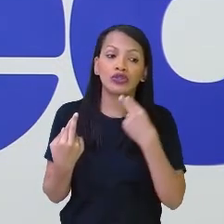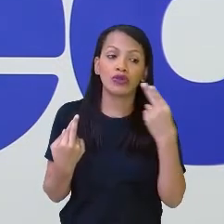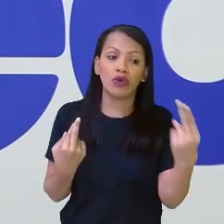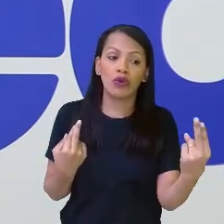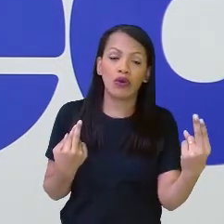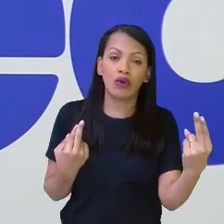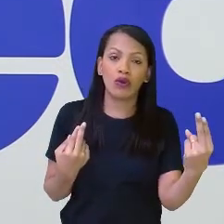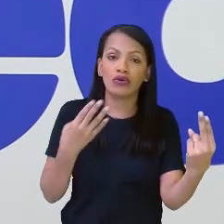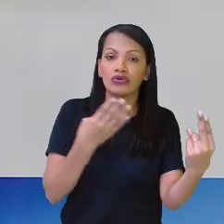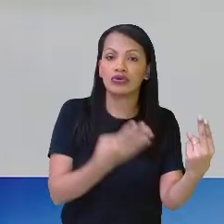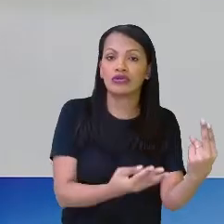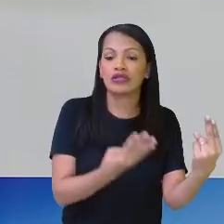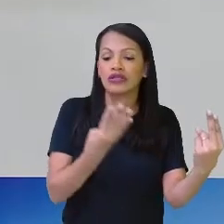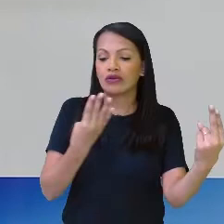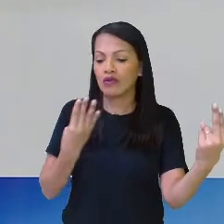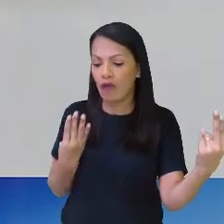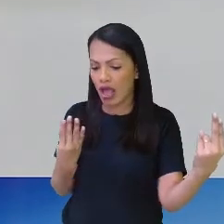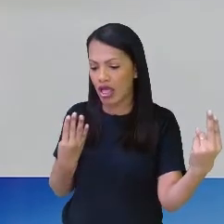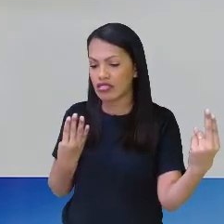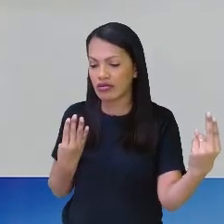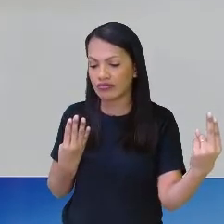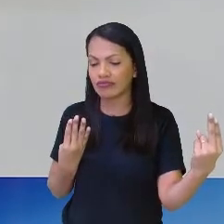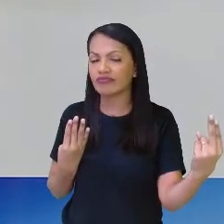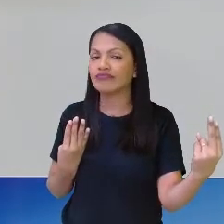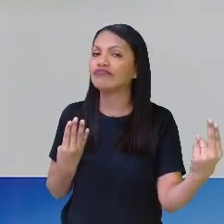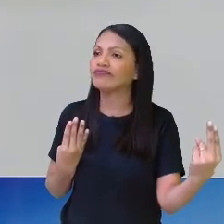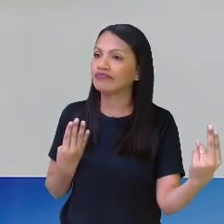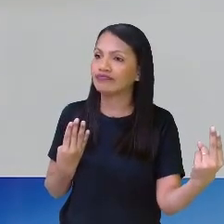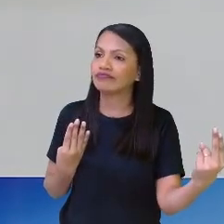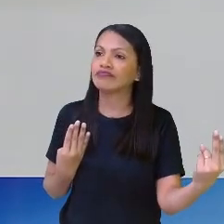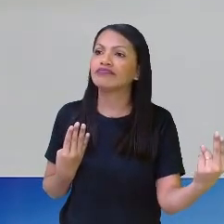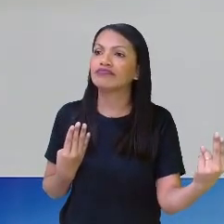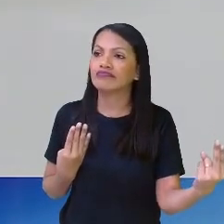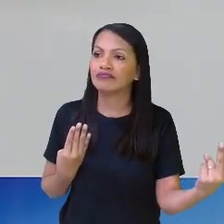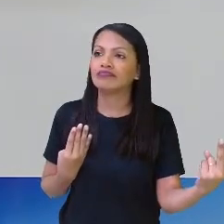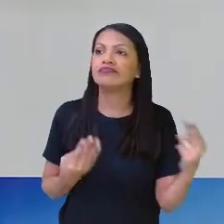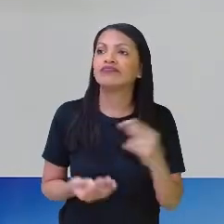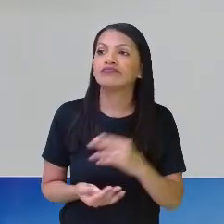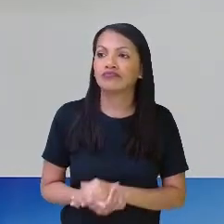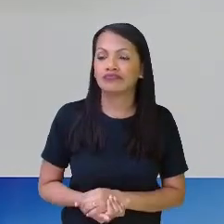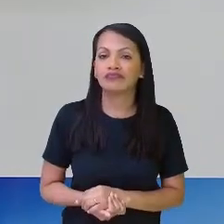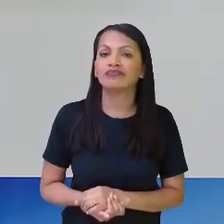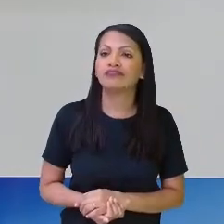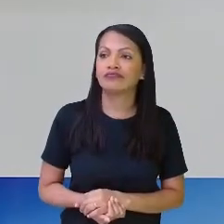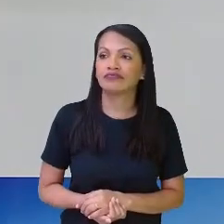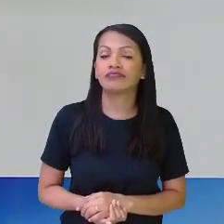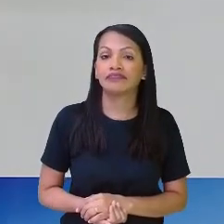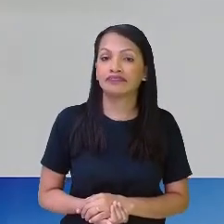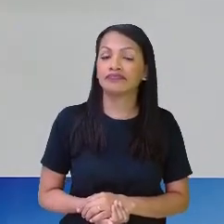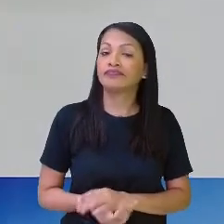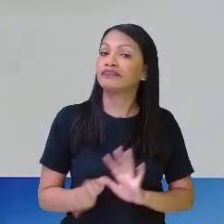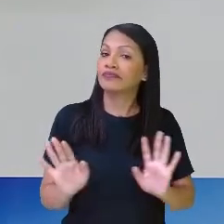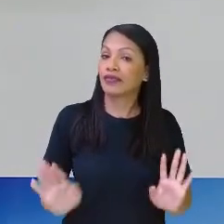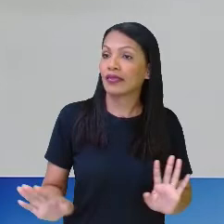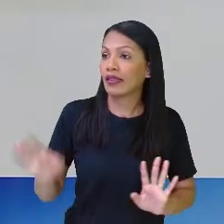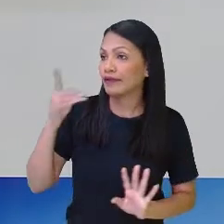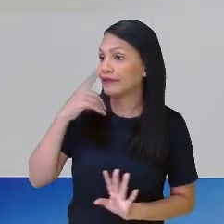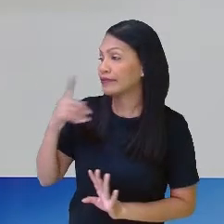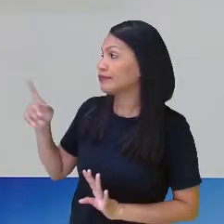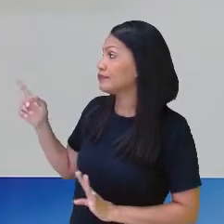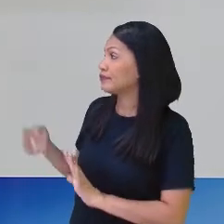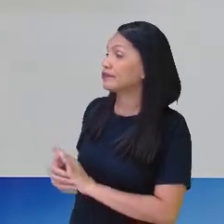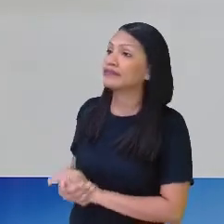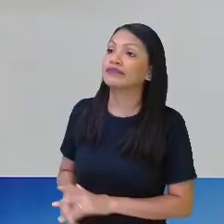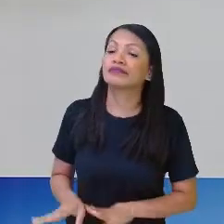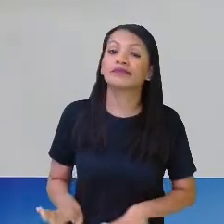Ah, Fábio já deu a resposta do problema e talvez a Ana tenha dado a resposta que eu perguntei, né Ana? Onde eu digo assim,